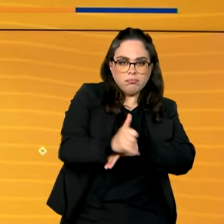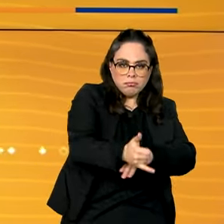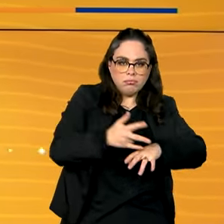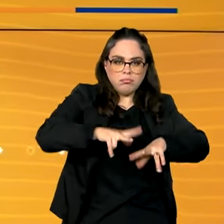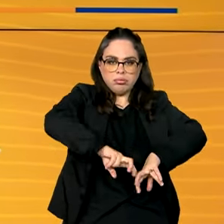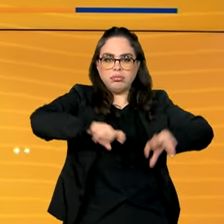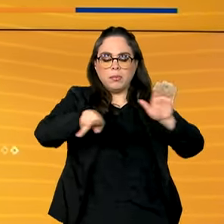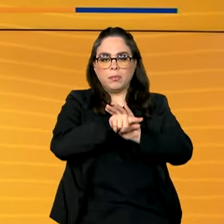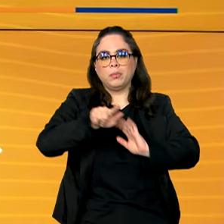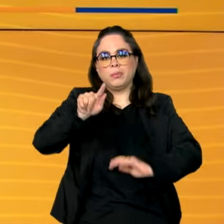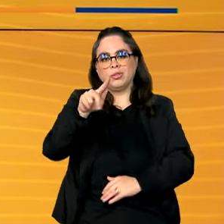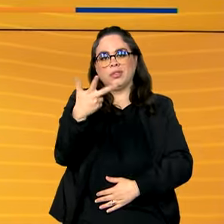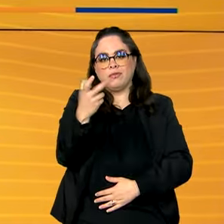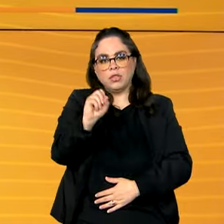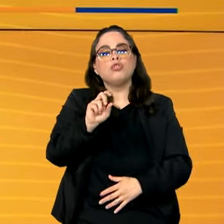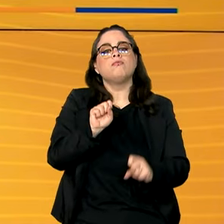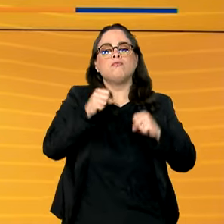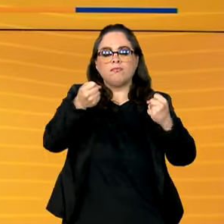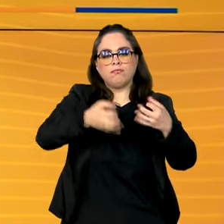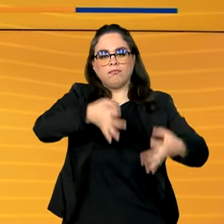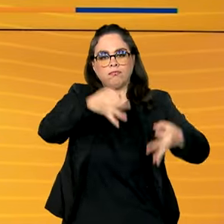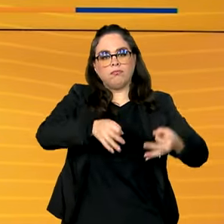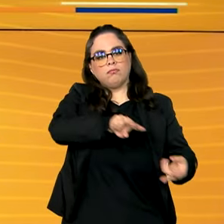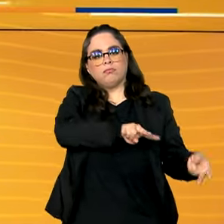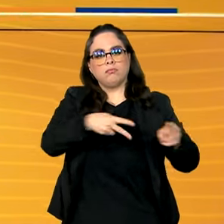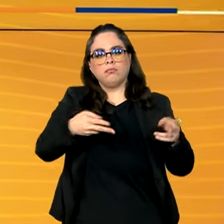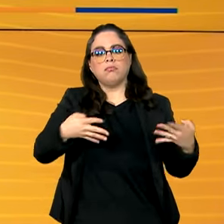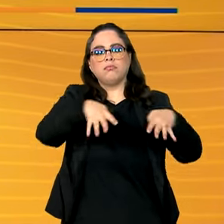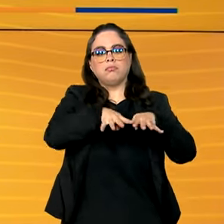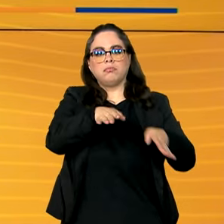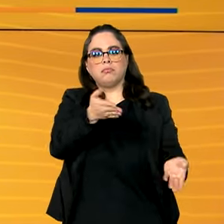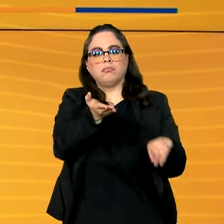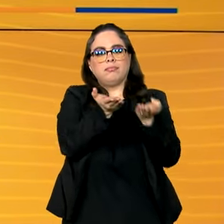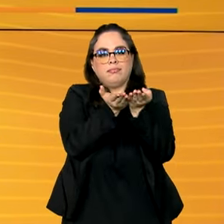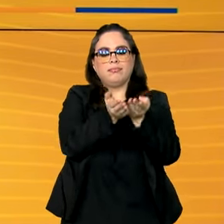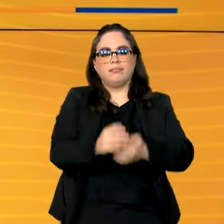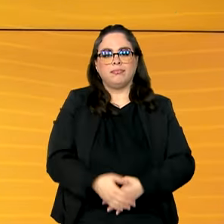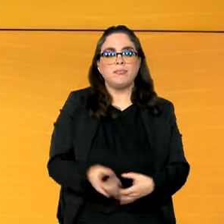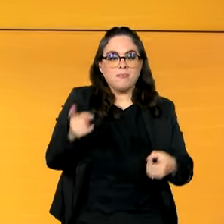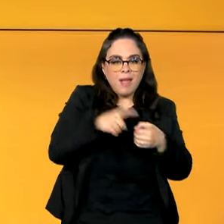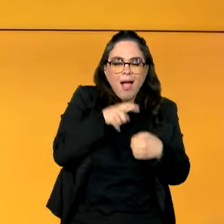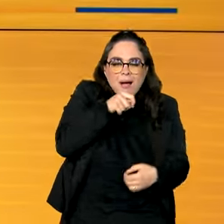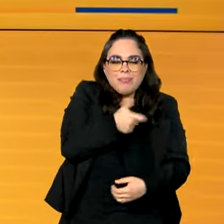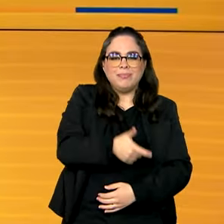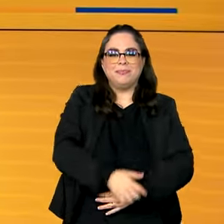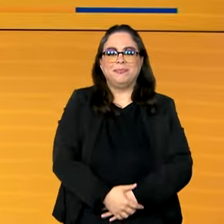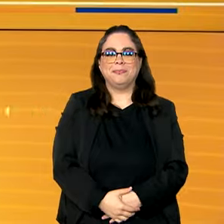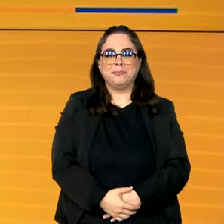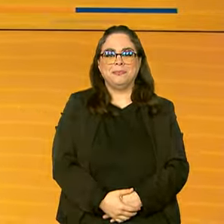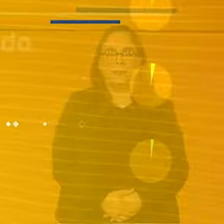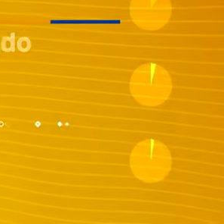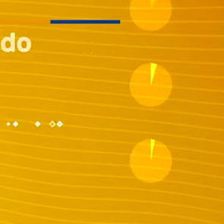Energia do G20 defendem transição energética justa, inclusiva e equilibrada. A gente volta já já.